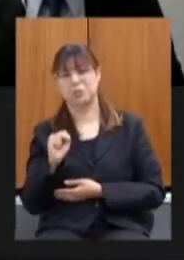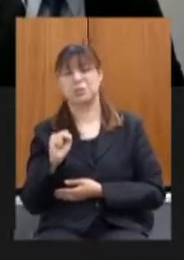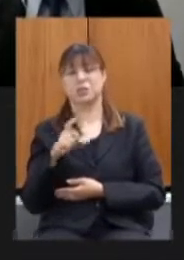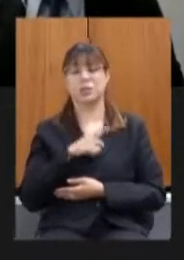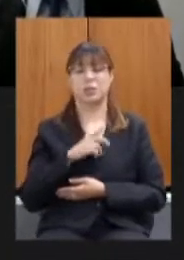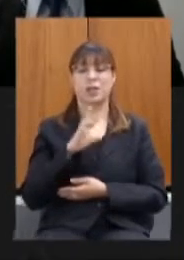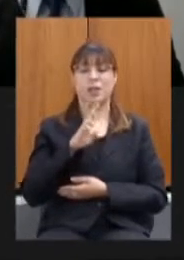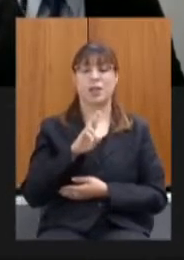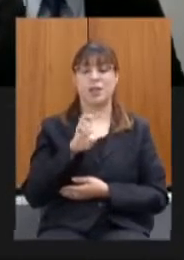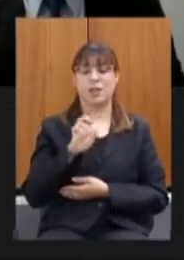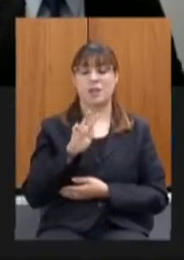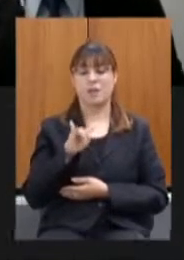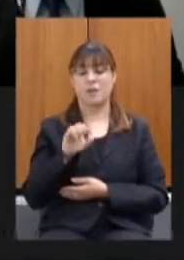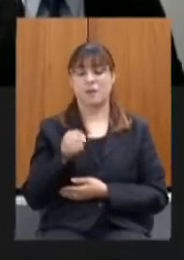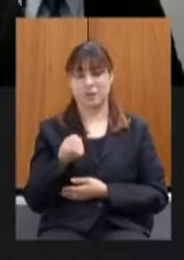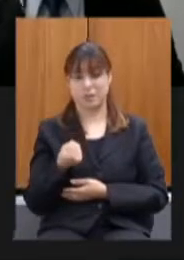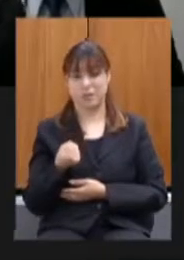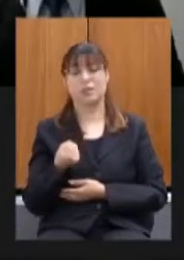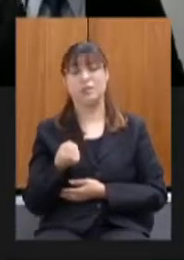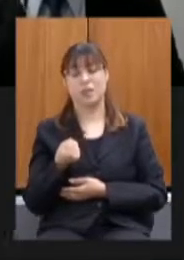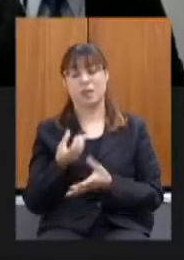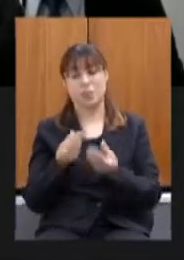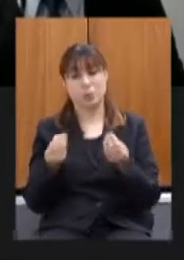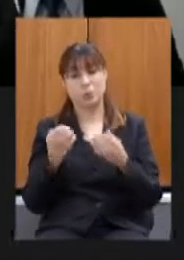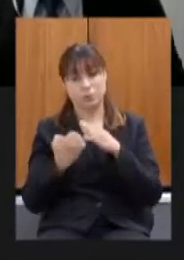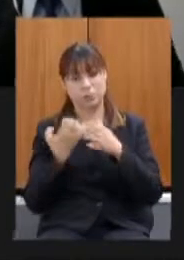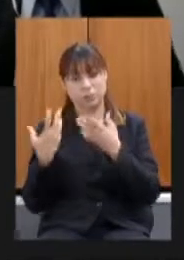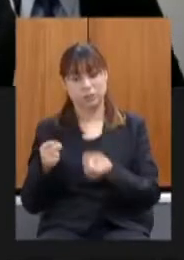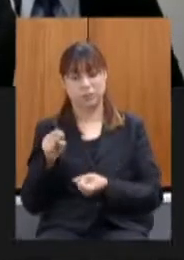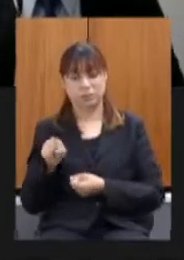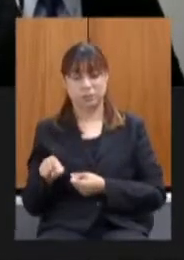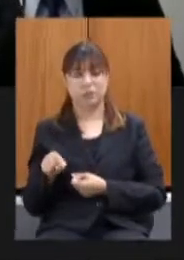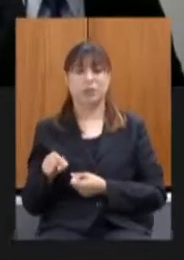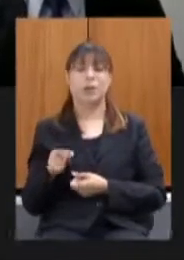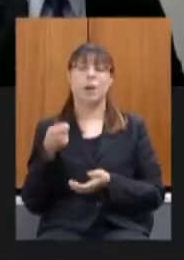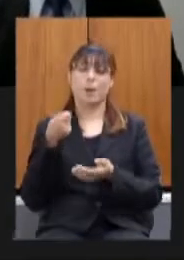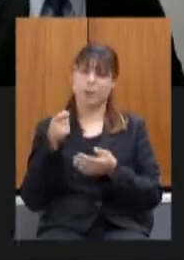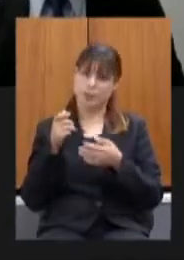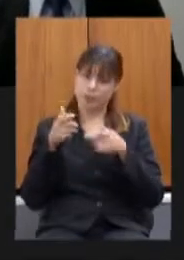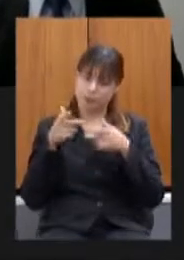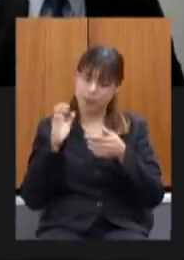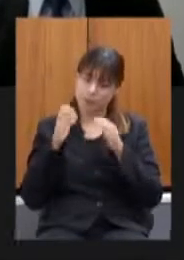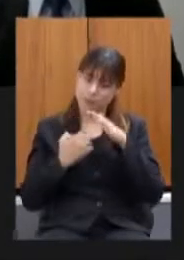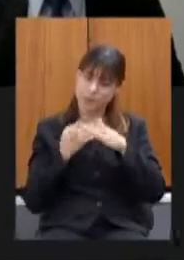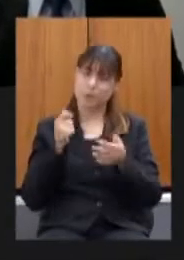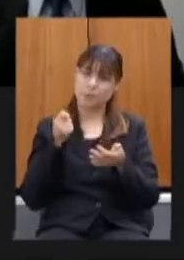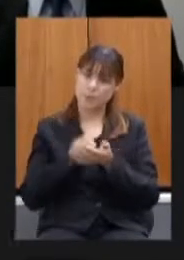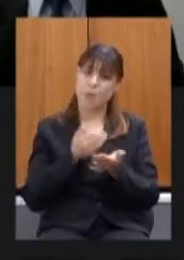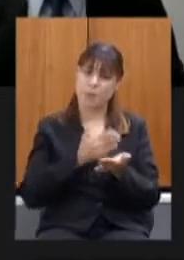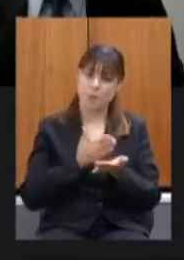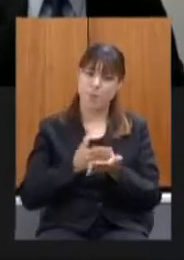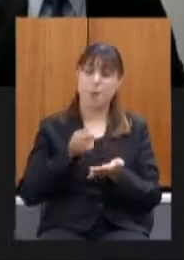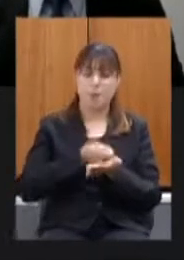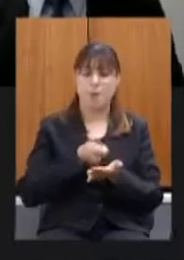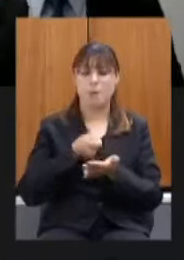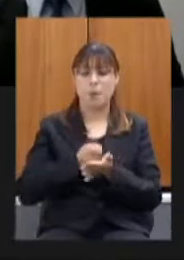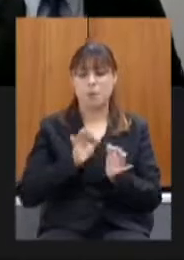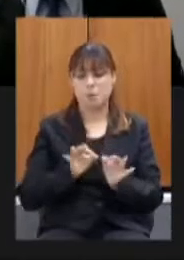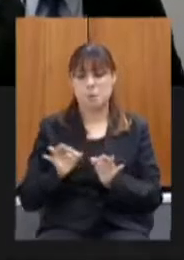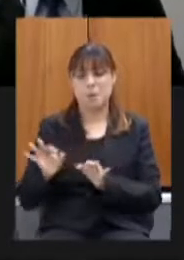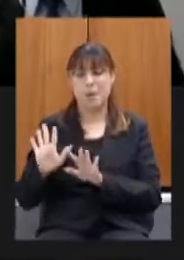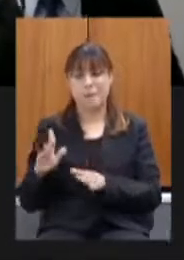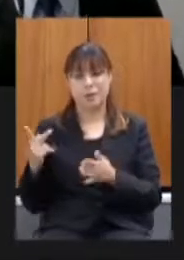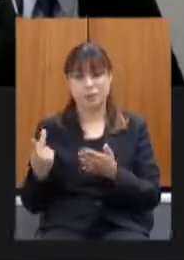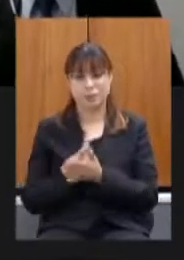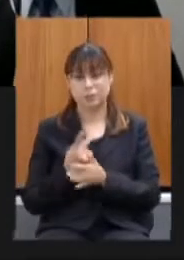então várias empresas entraram e essas empresas vinham pagando sistematicamente esse parcelamento ocorre que com a pandemia com essa queda